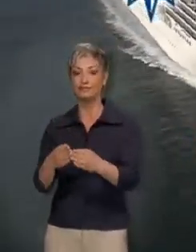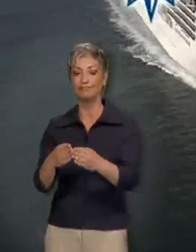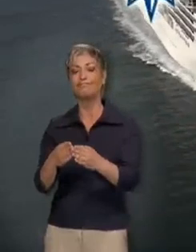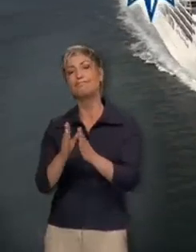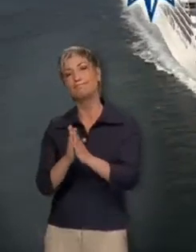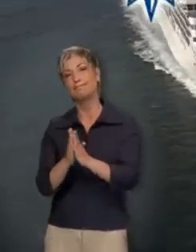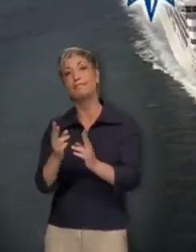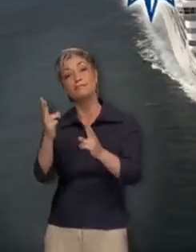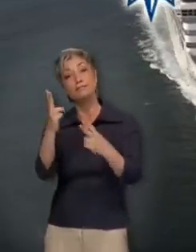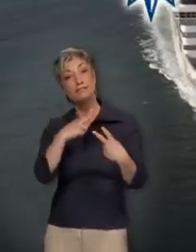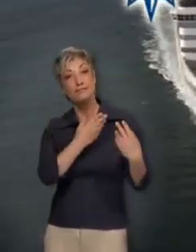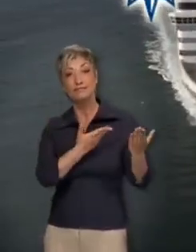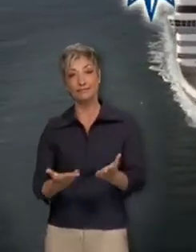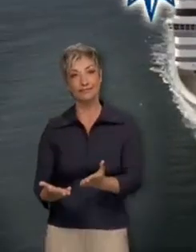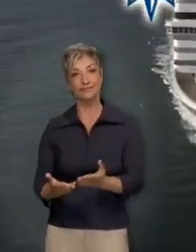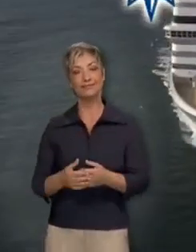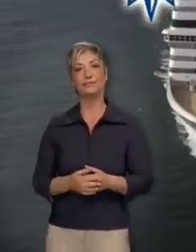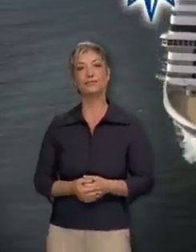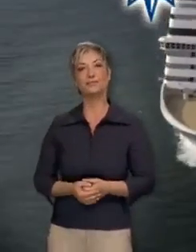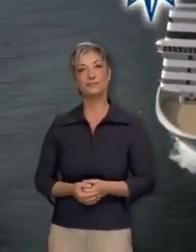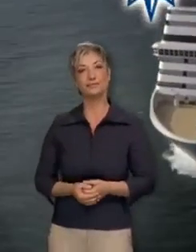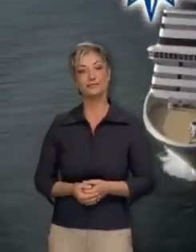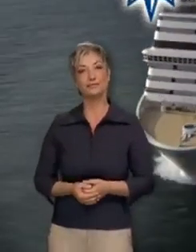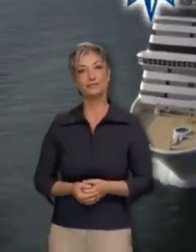aspectos importantes de sua segurança a bordo.